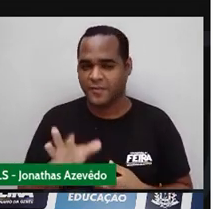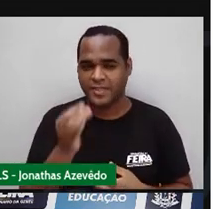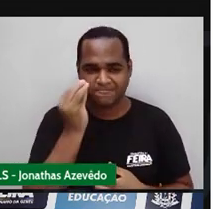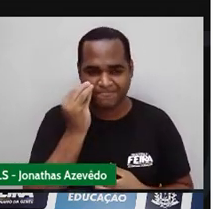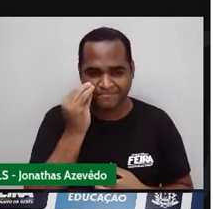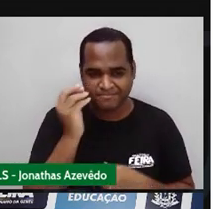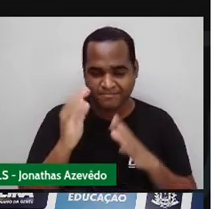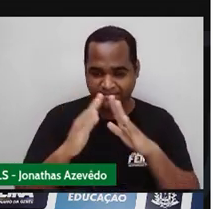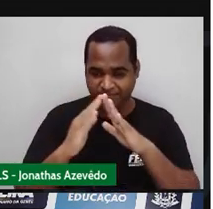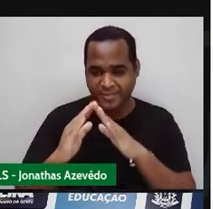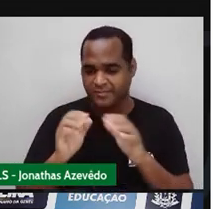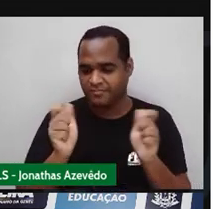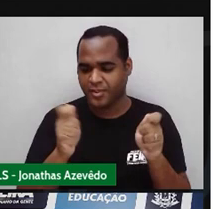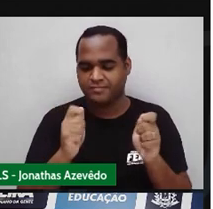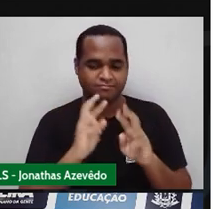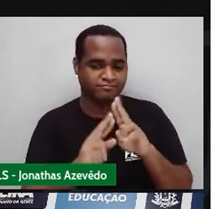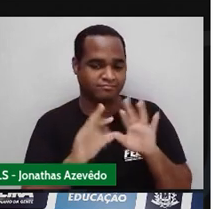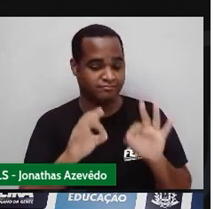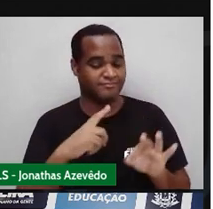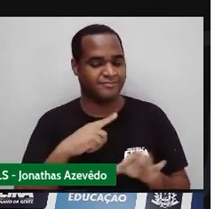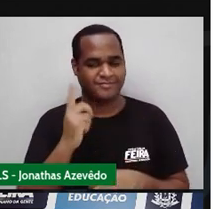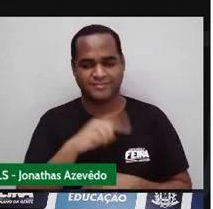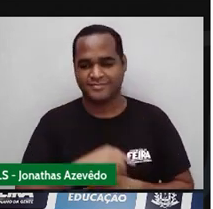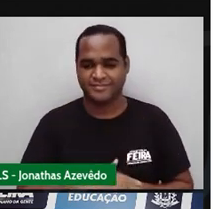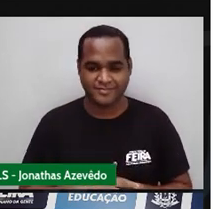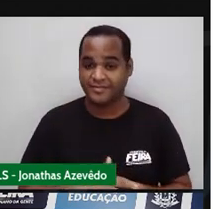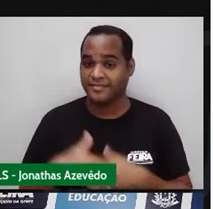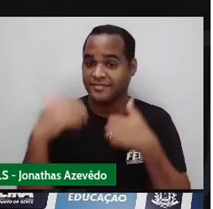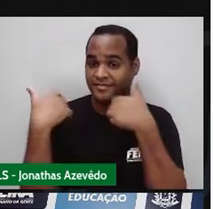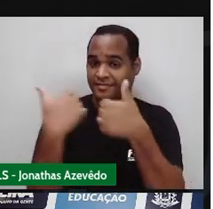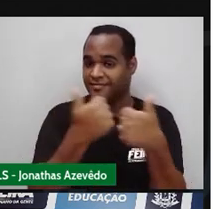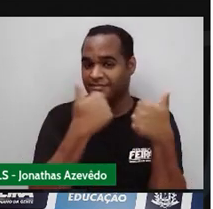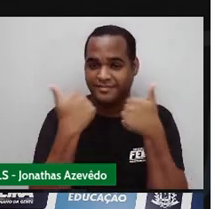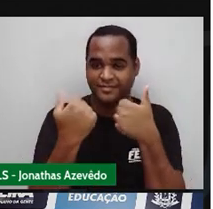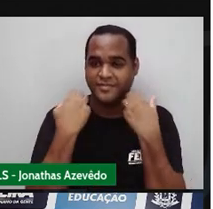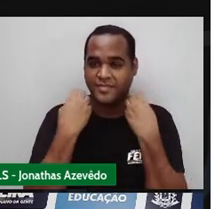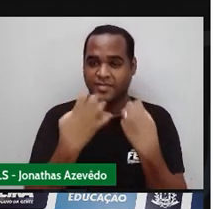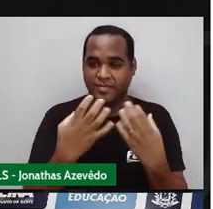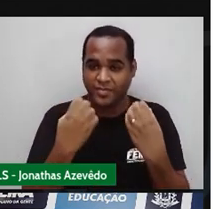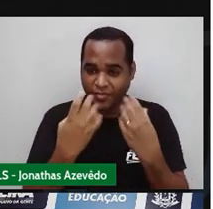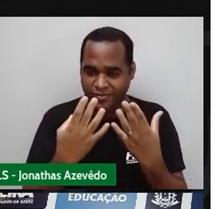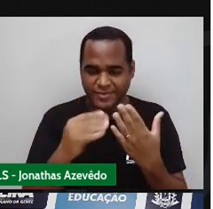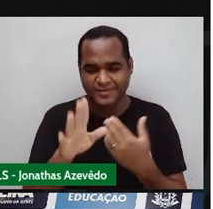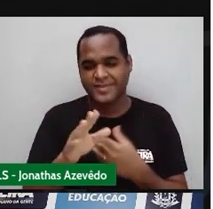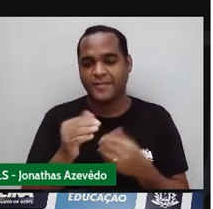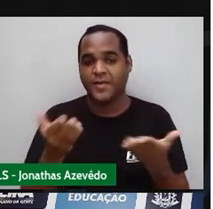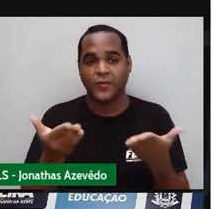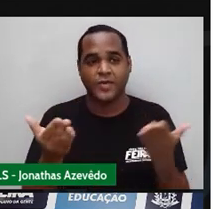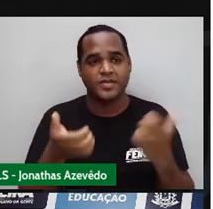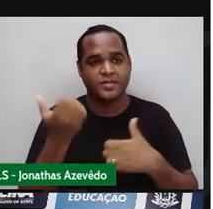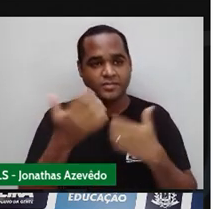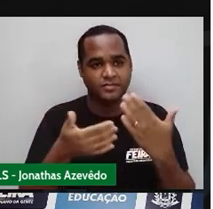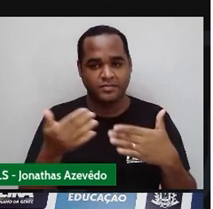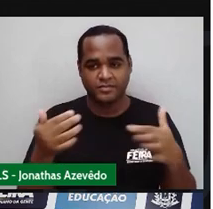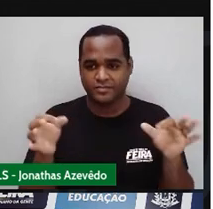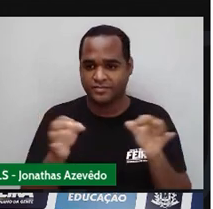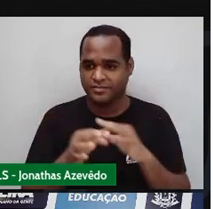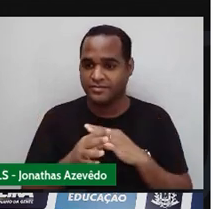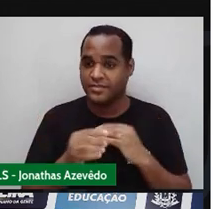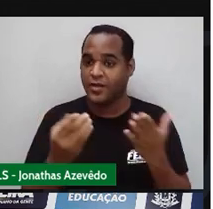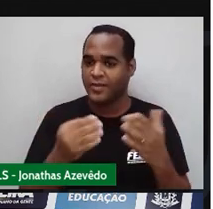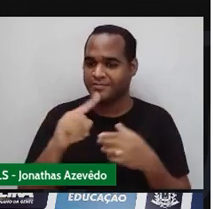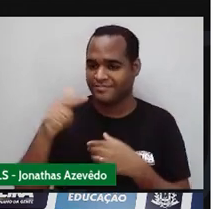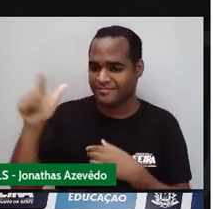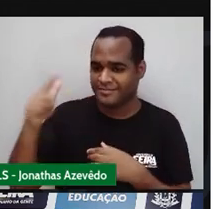aí Que eu tenho certeza Que você vai conseguir Chegar em algum lugar Beleza? Massa Show de bola Então ficamos por aqui Aguardando a nossa